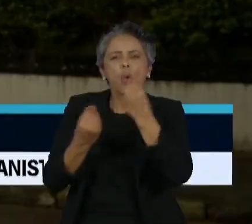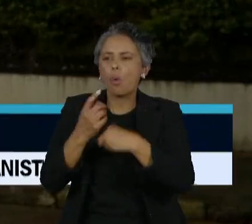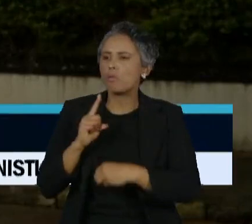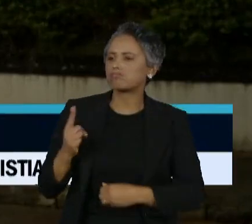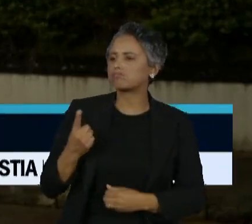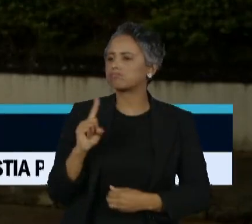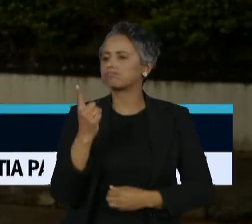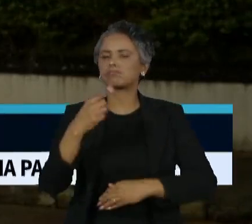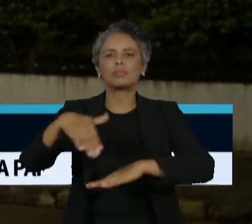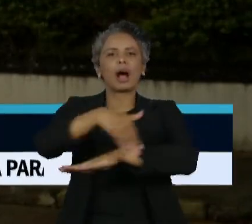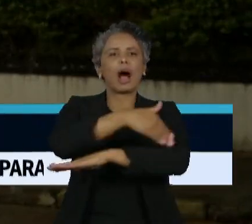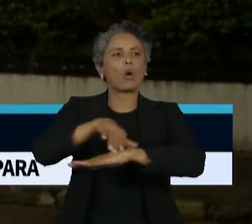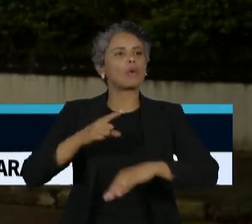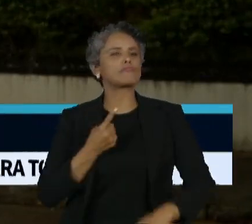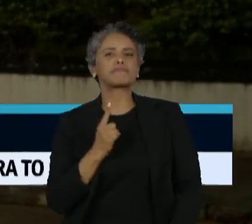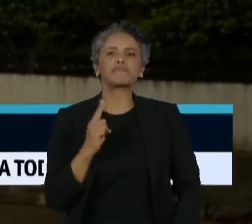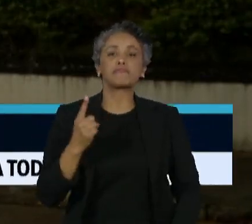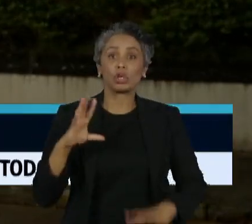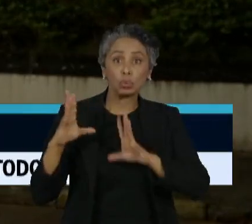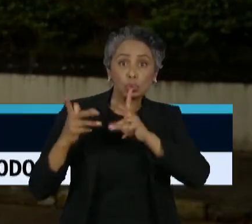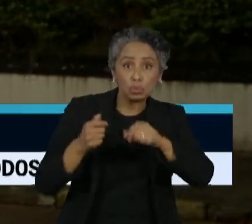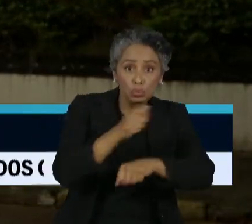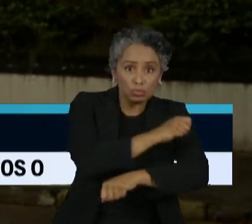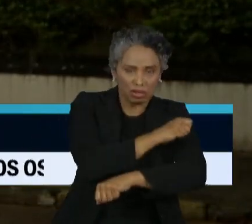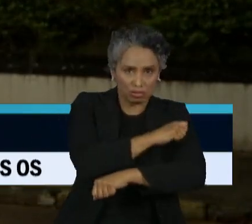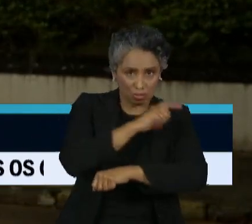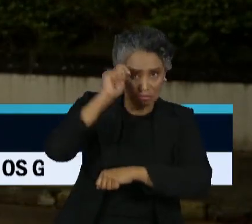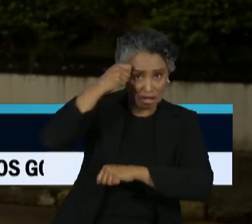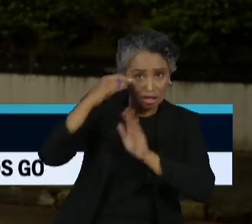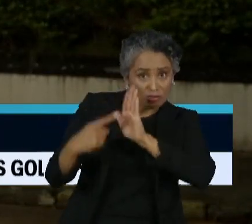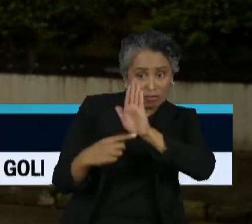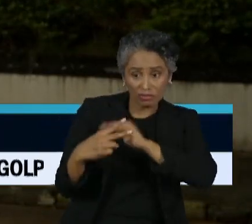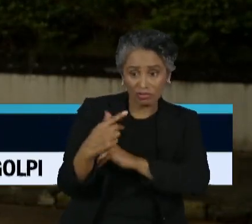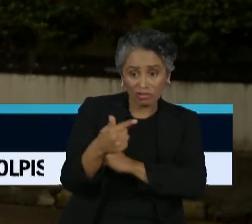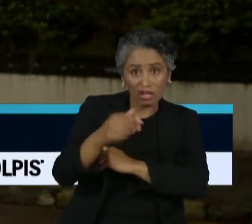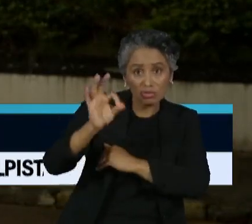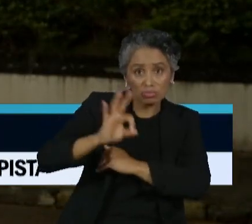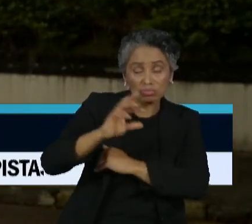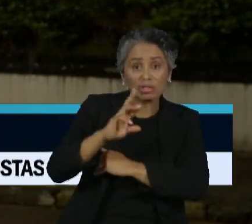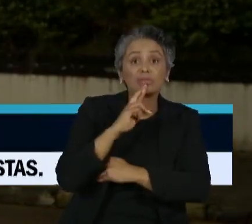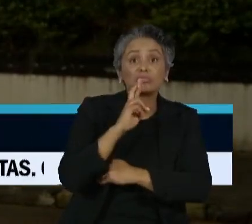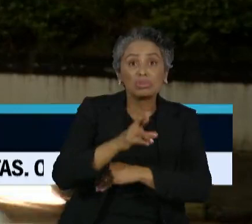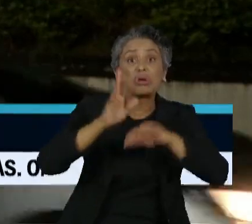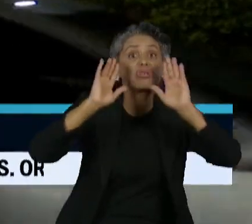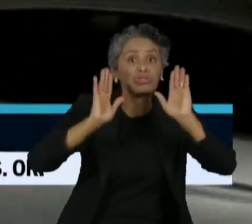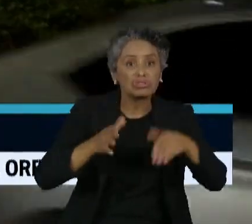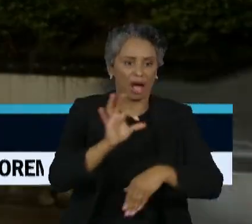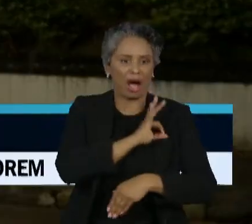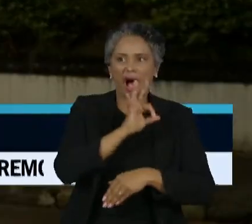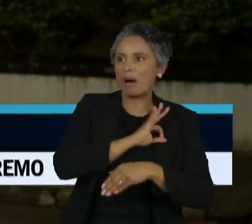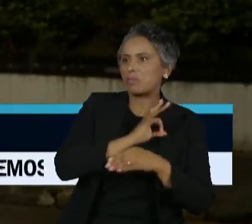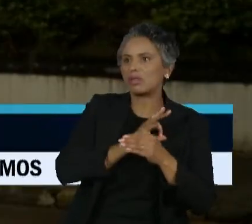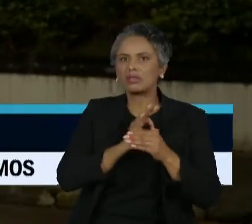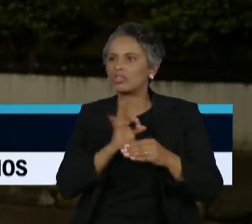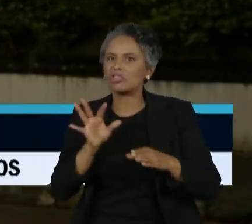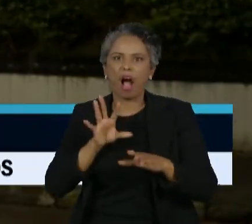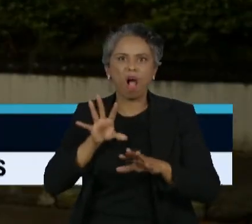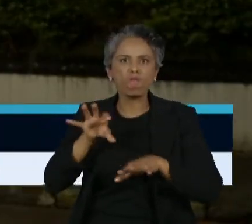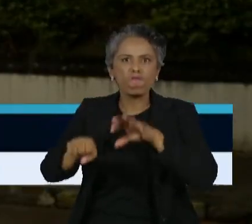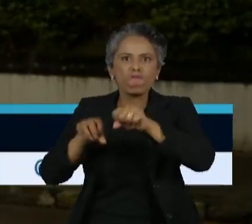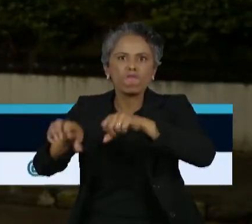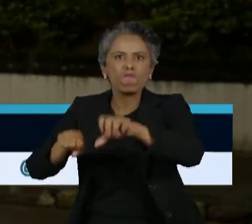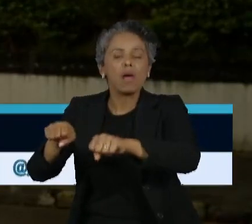ruas. De todos os alunos pretos, da amostra, 27% disseram já terem sido parados pela polícia. Já entre os